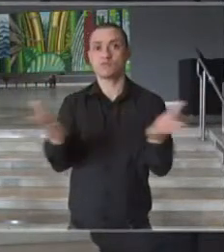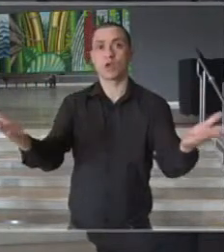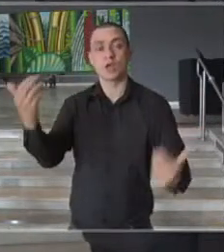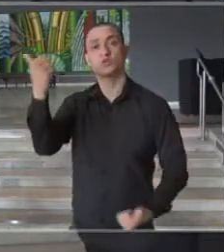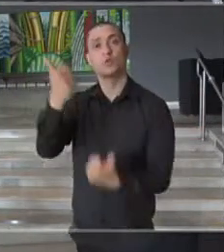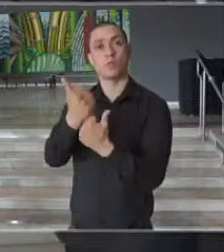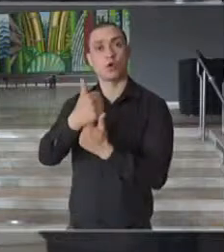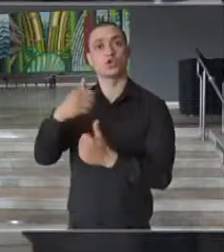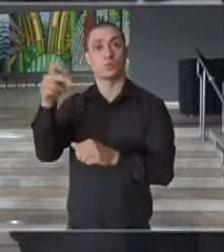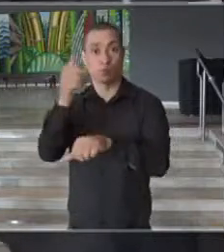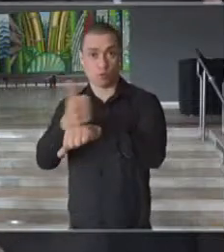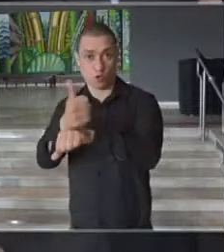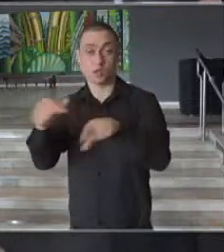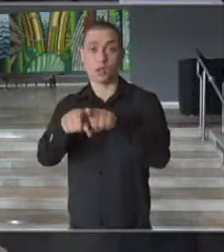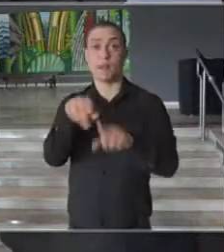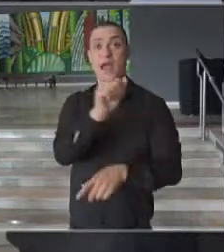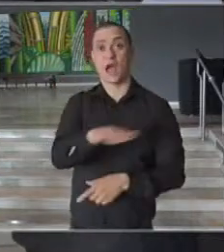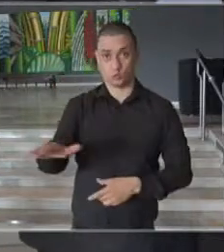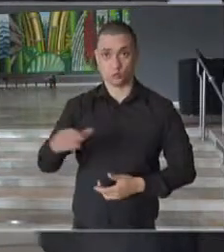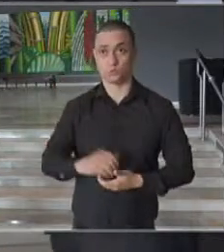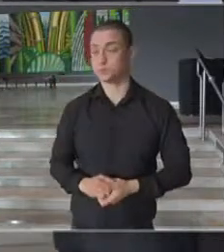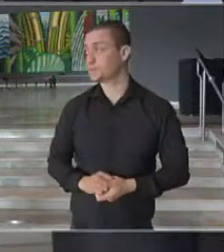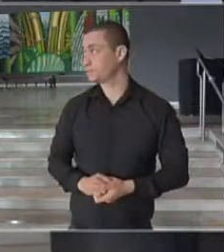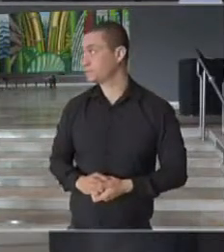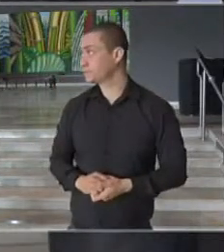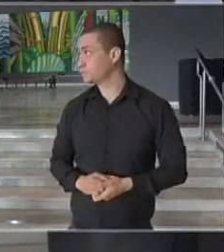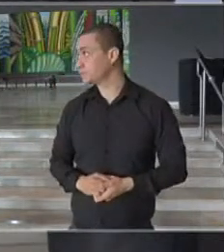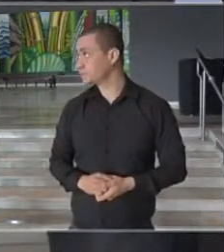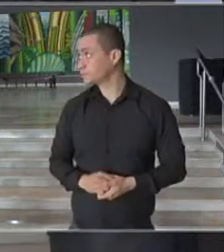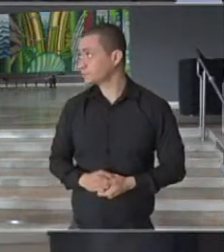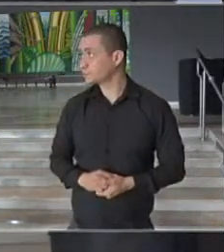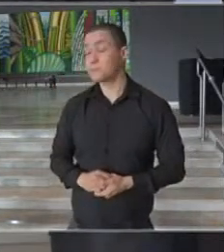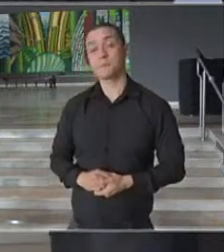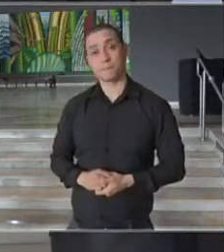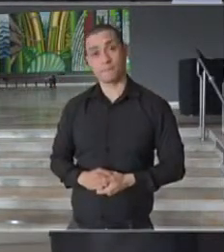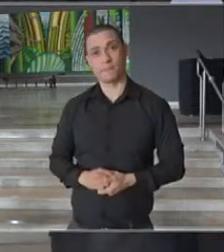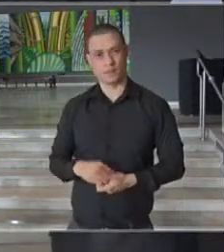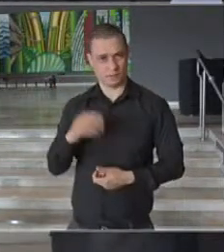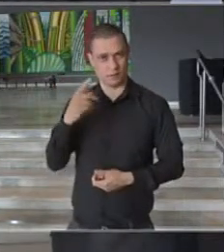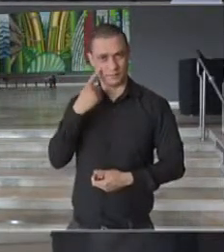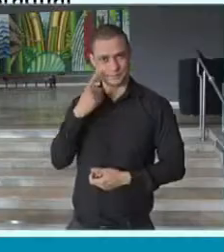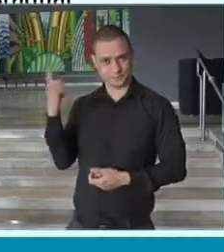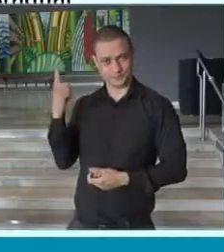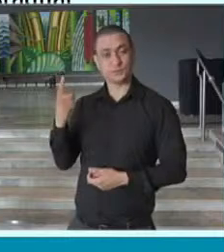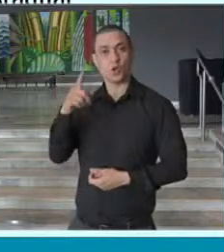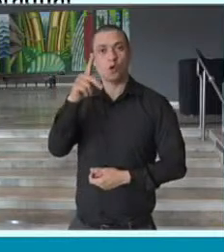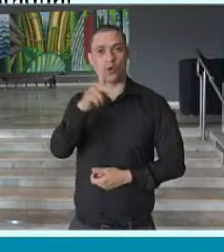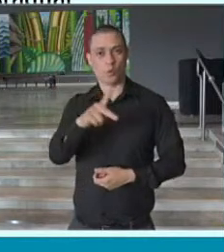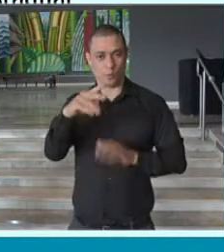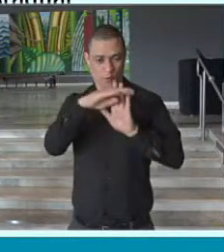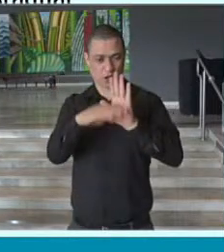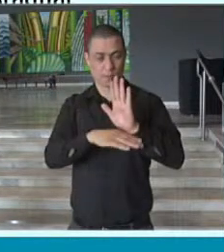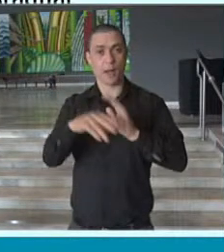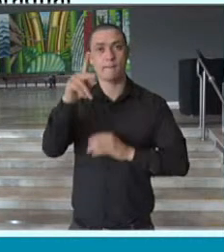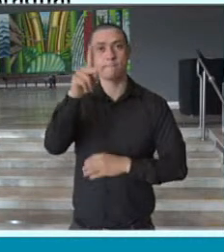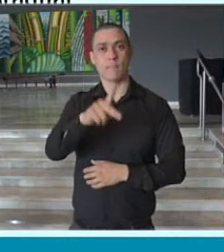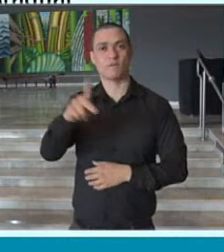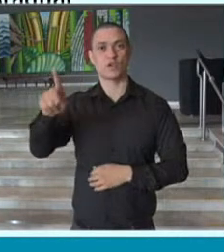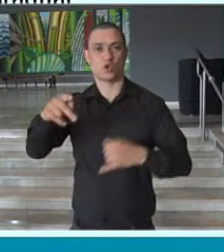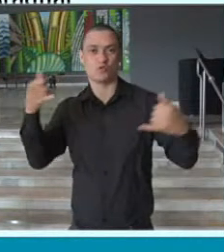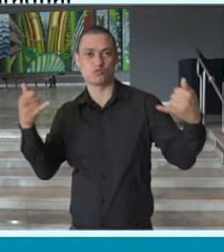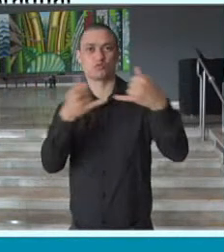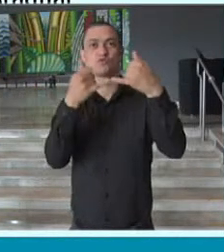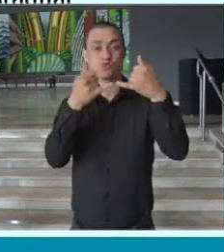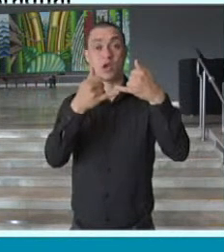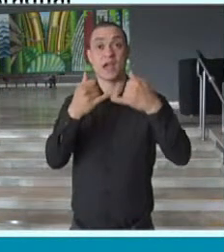também aos nossos estudantes. Pode passar? O programa Professor Conectado, ele vai trazer um apoio de R$ mil aos